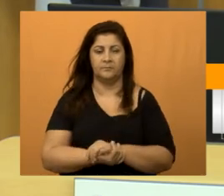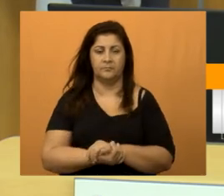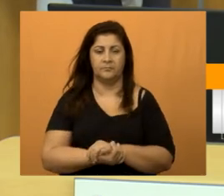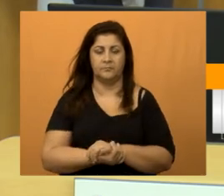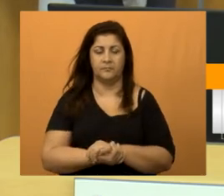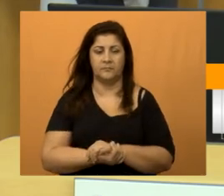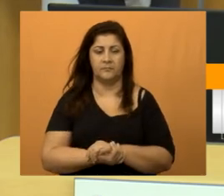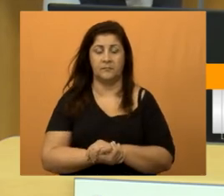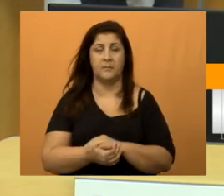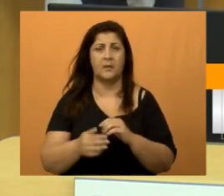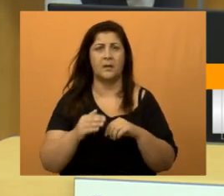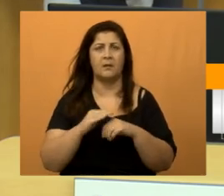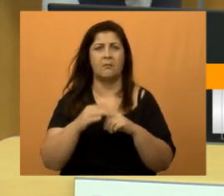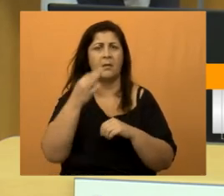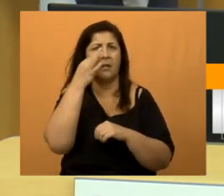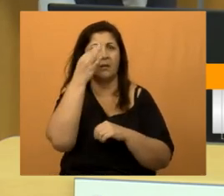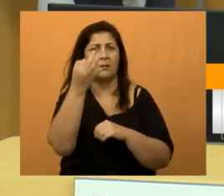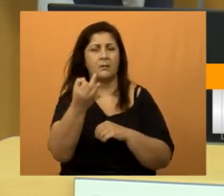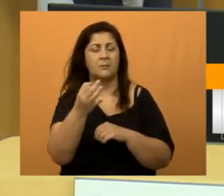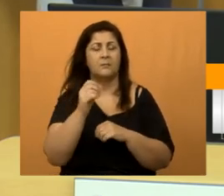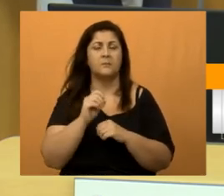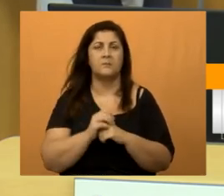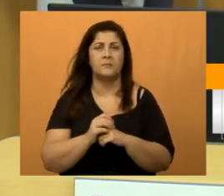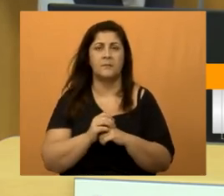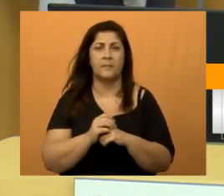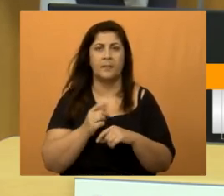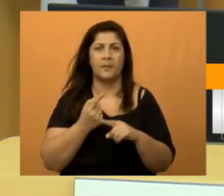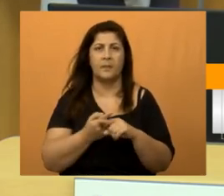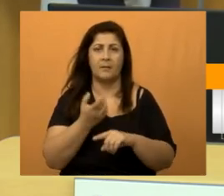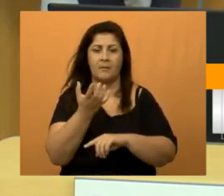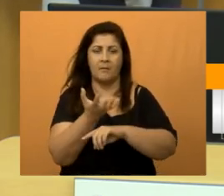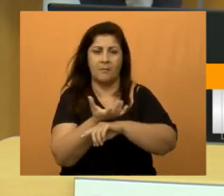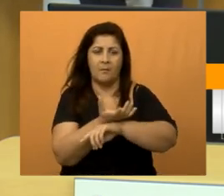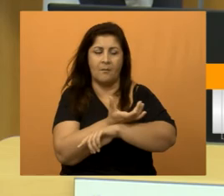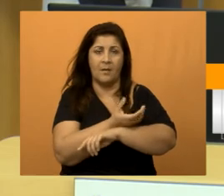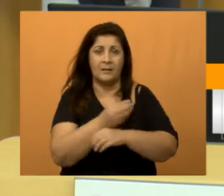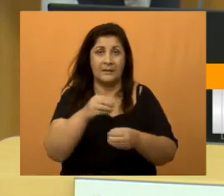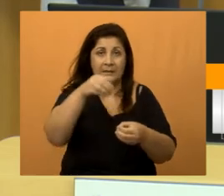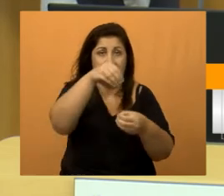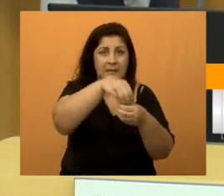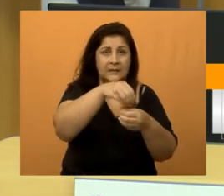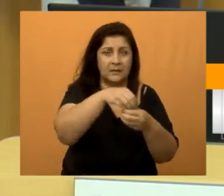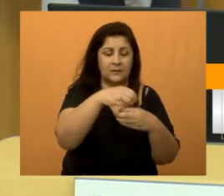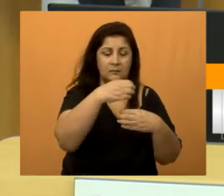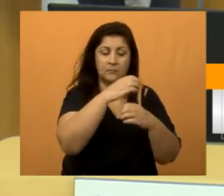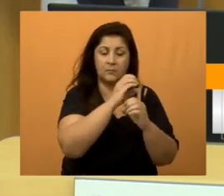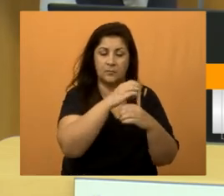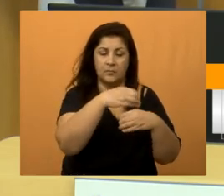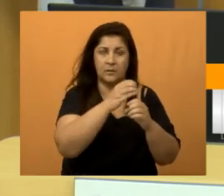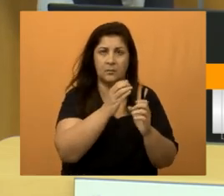Agora que chamou mais atenção, o Matagal dentro do laboratório municipal.